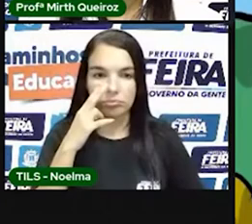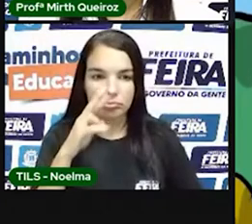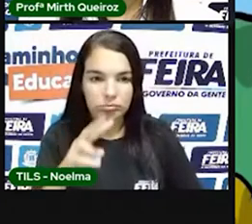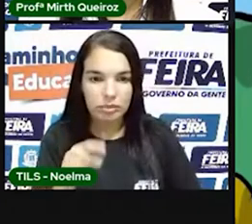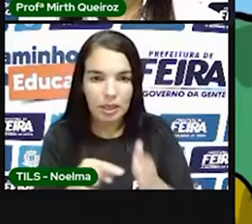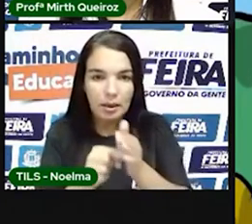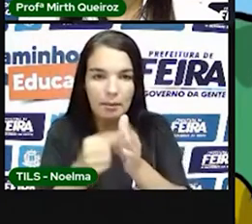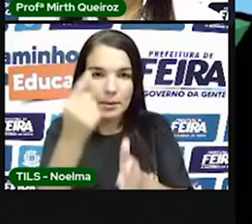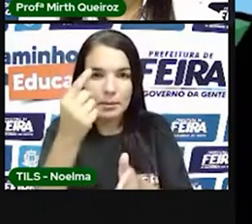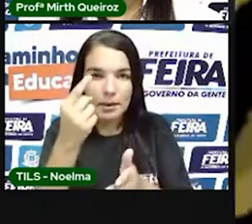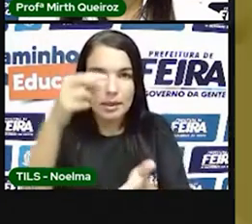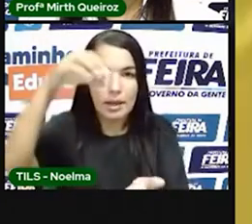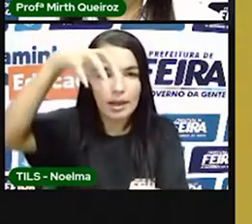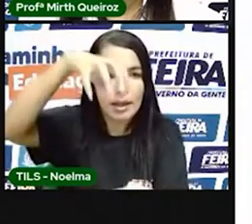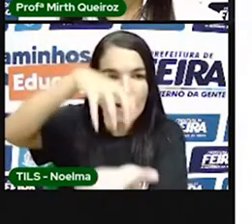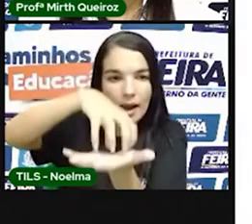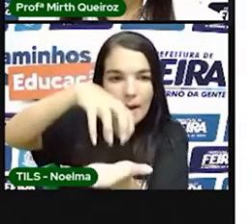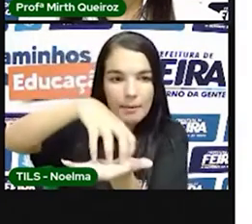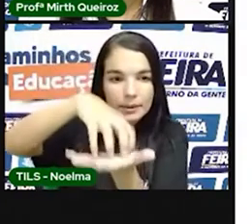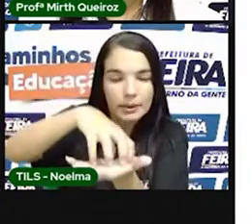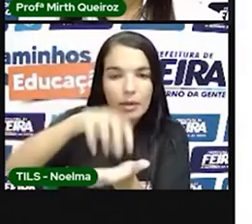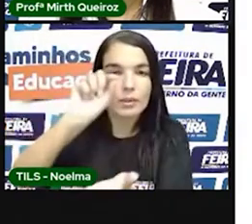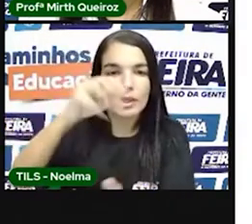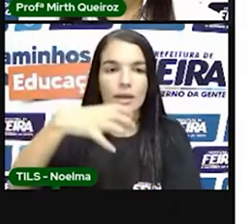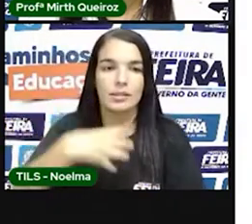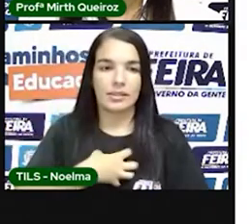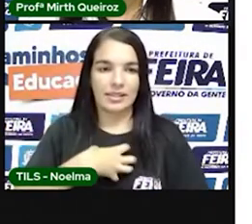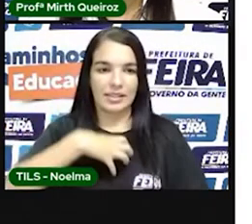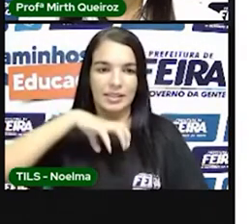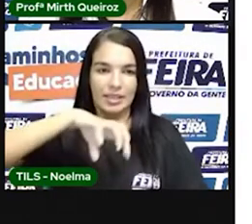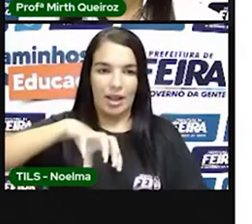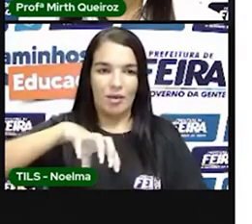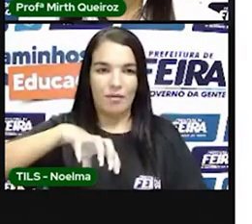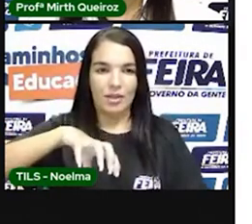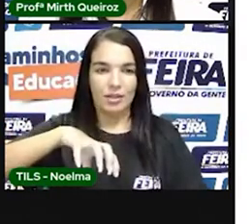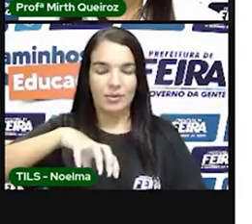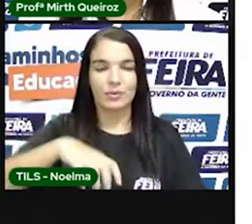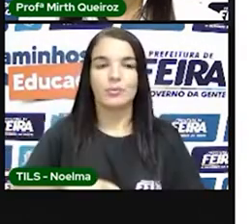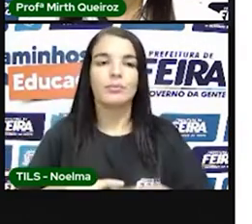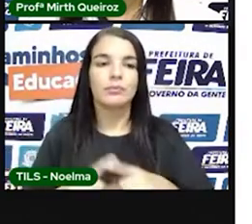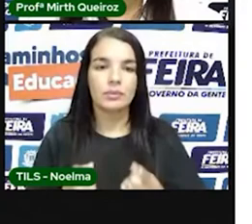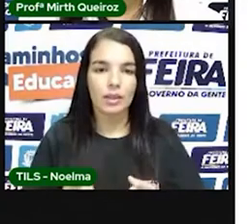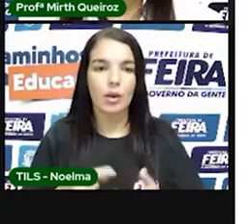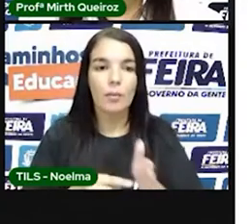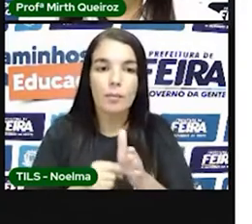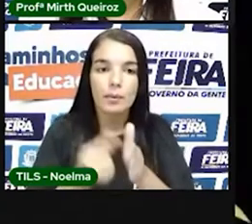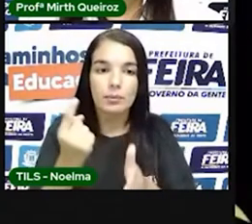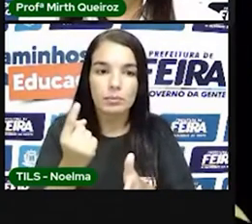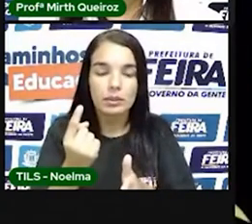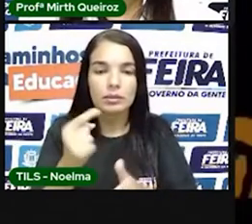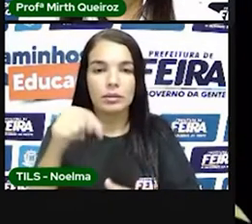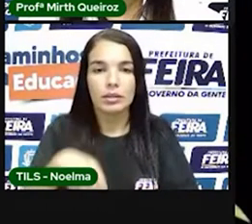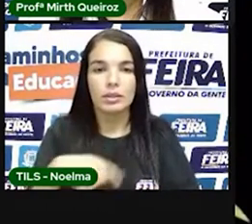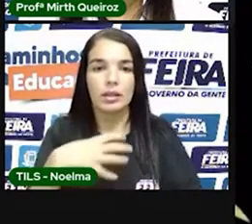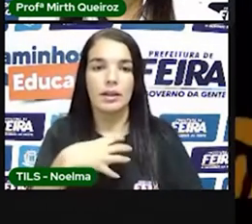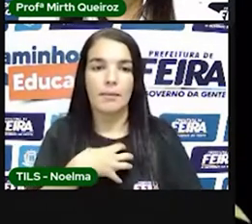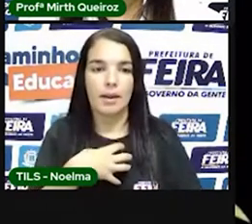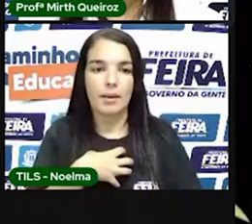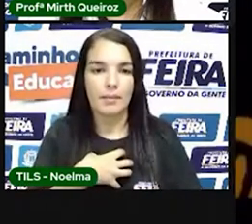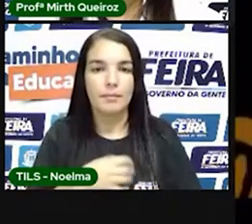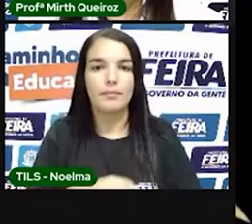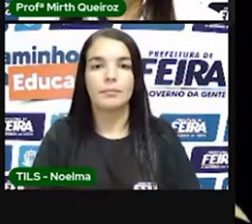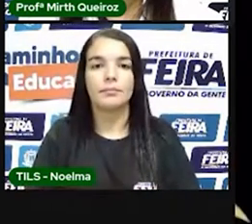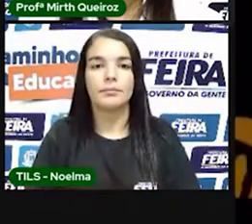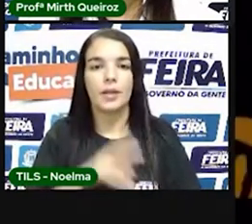capital do Brasil era a cidade de Salvador. Para a mão de obra da economia açucareira, os colonizadores trouxeram escravos